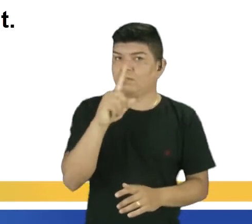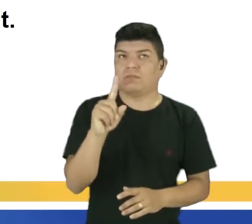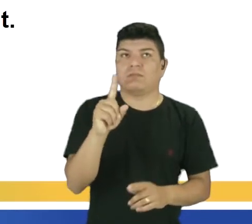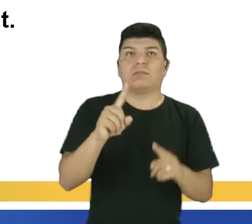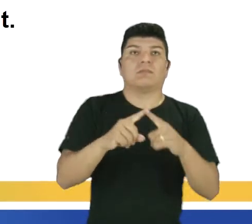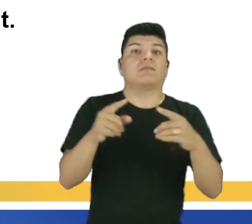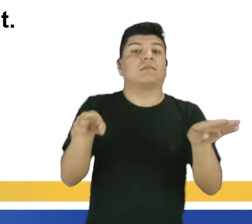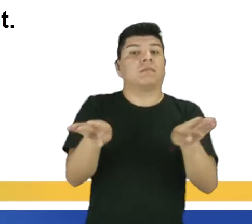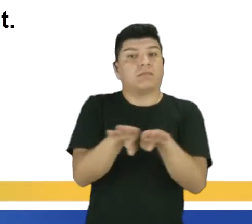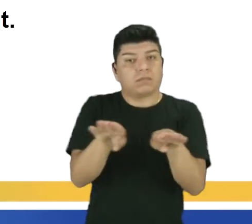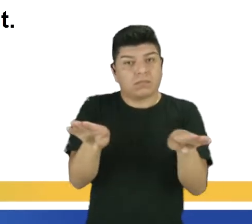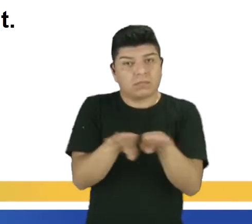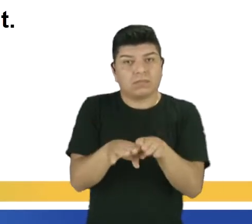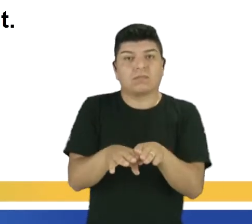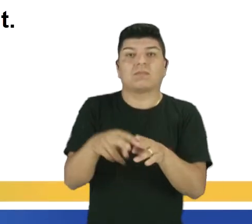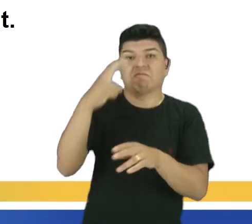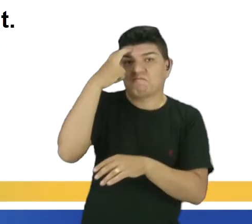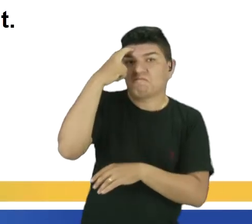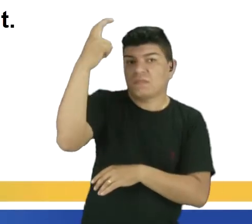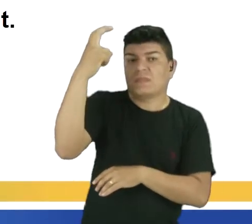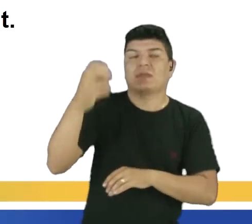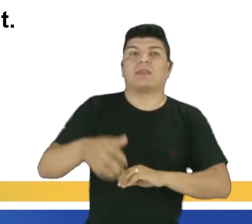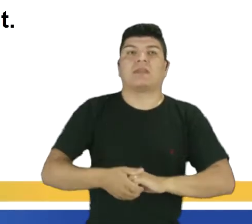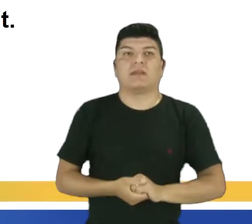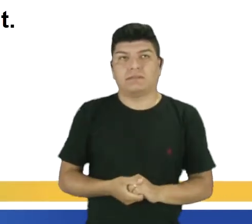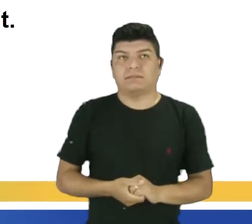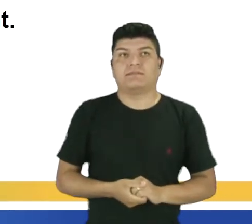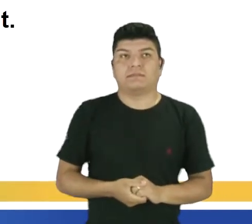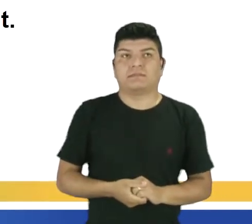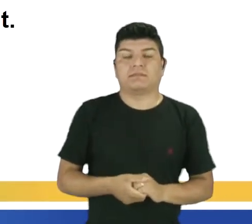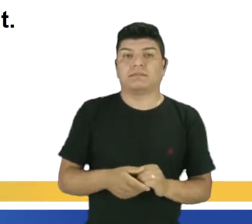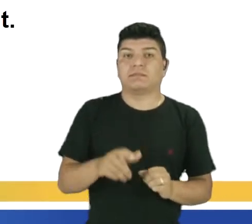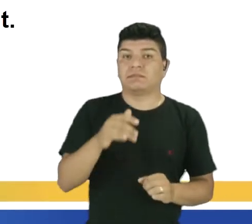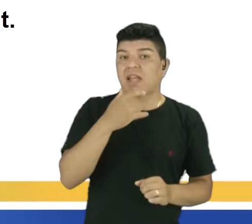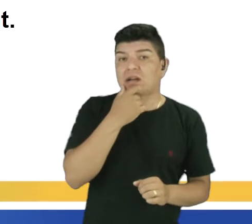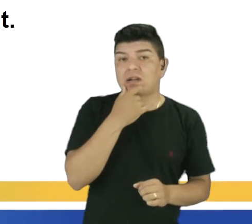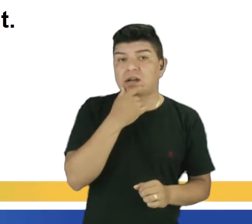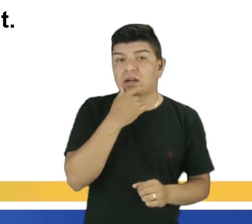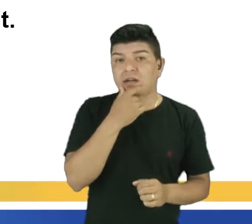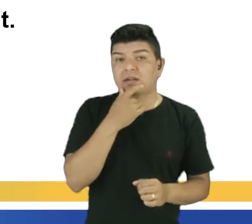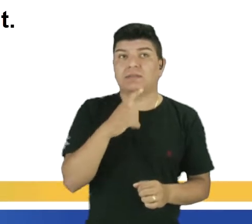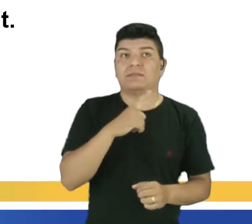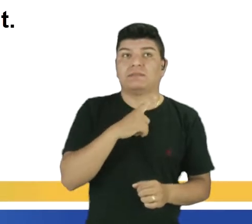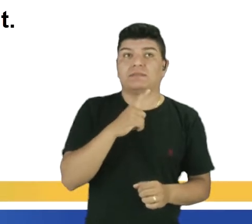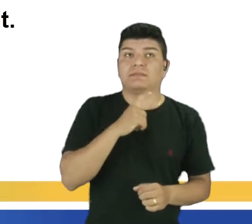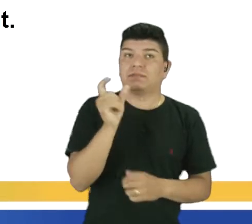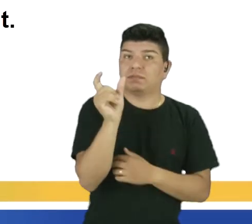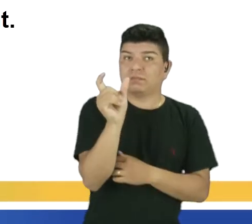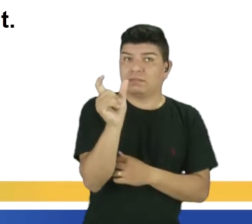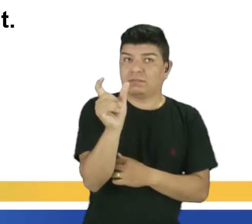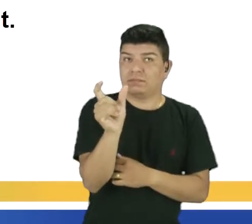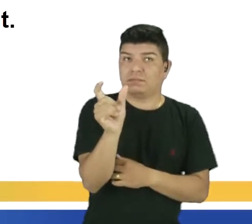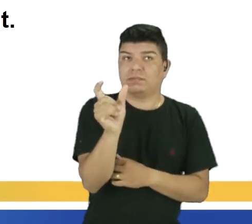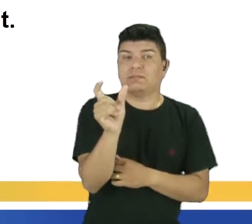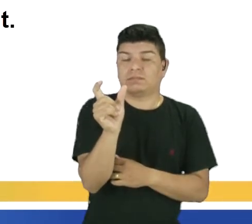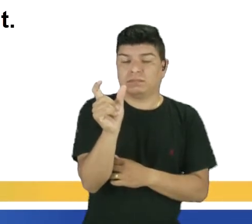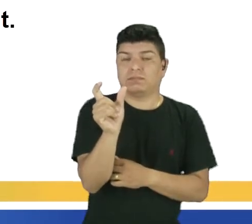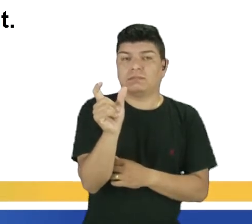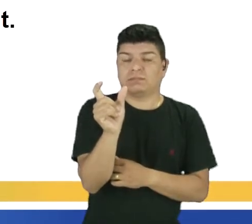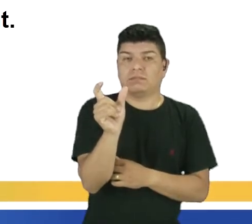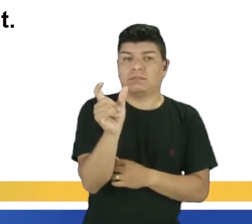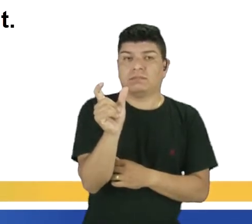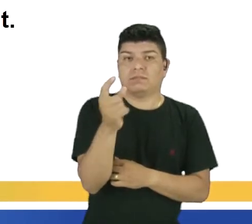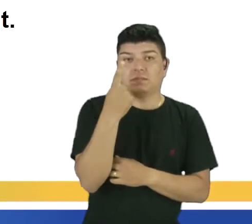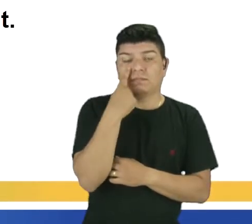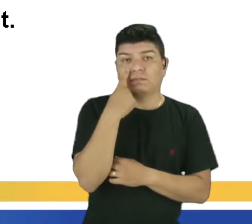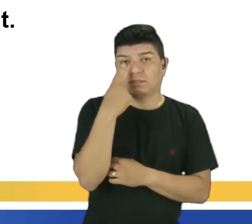também inteligente. Em inglês nós temos as conjunções correlativas not only, but also,